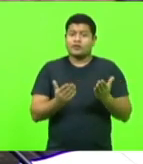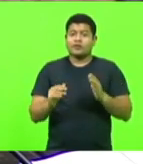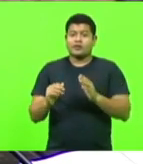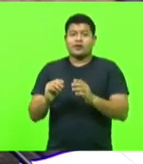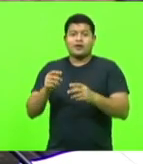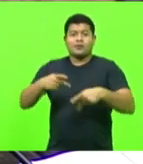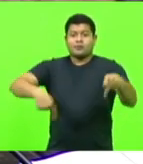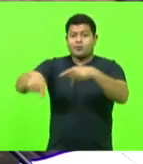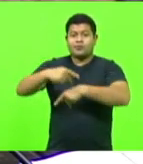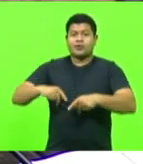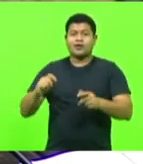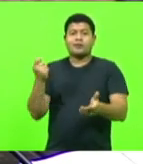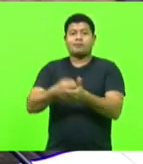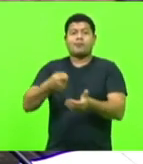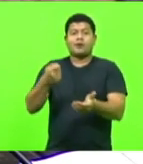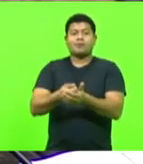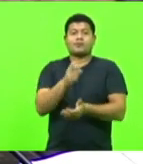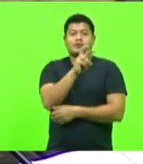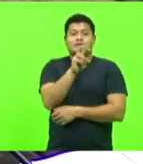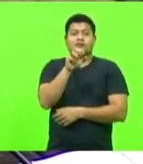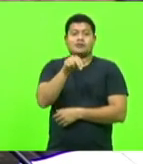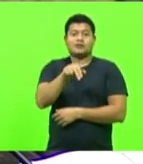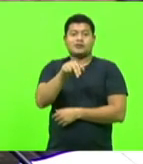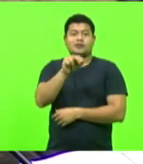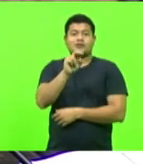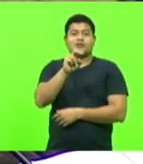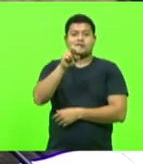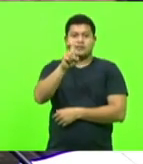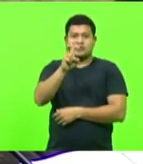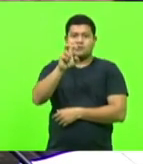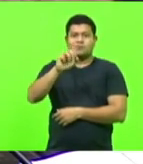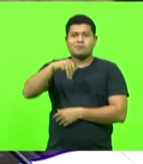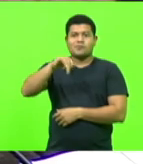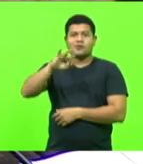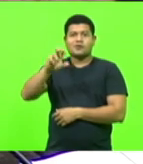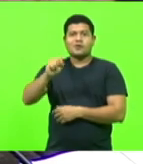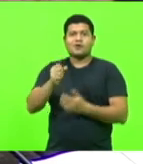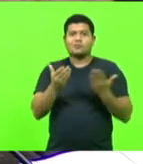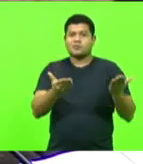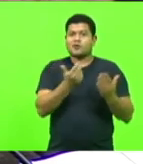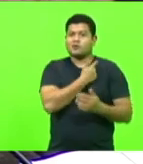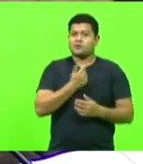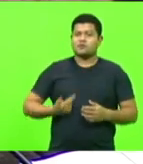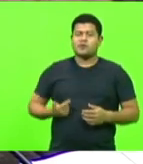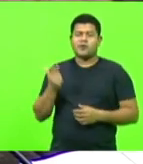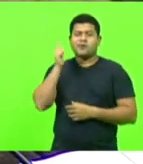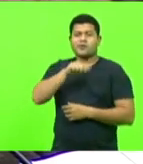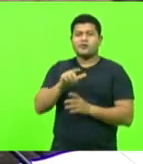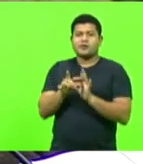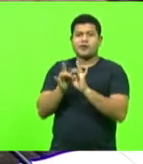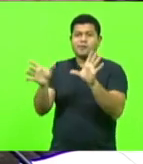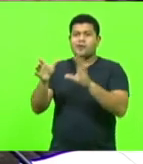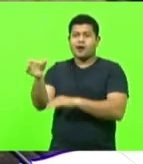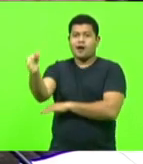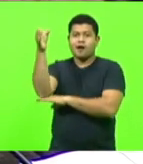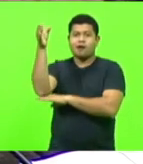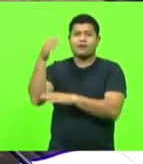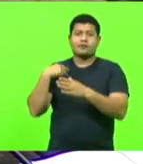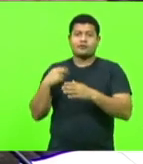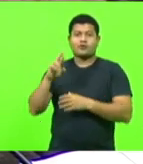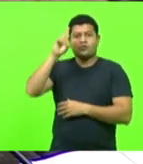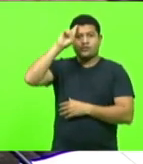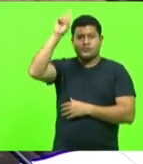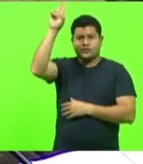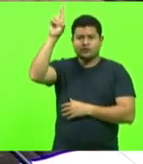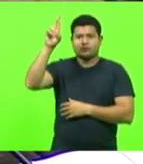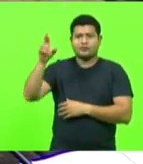pagando 5 milhões de reais para que o governo possa brincar de hospedagem, possa brincar de dono de hotel.